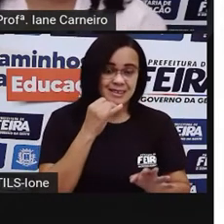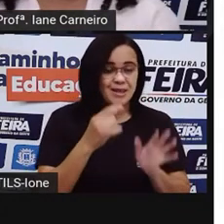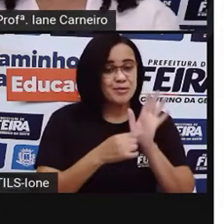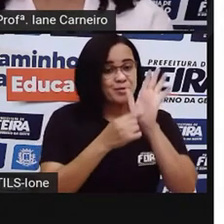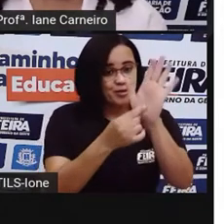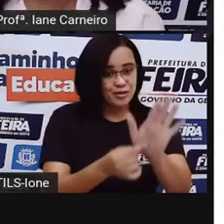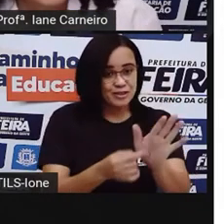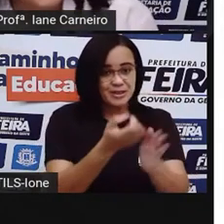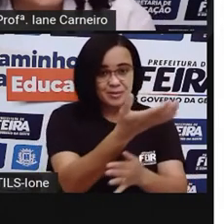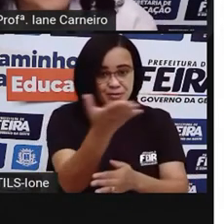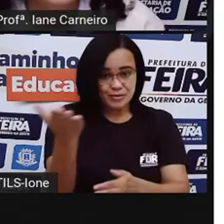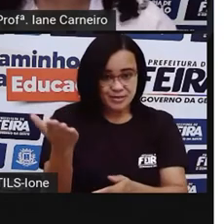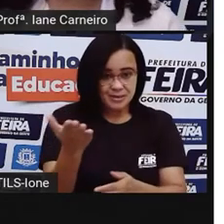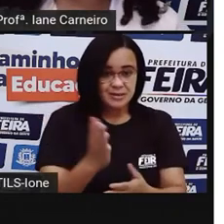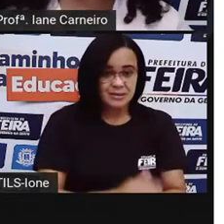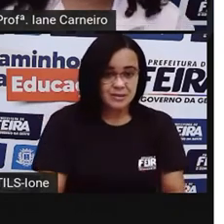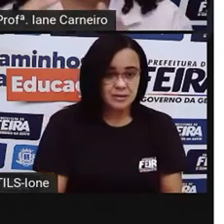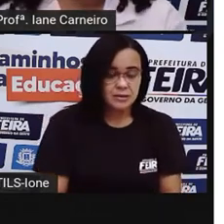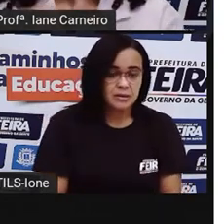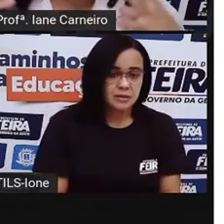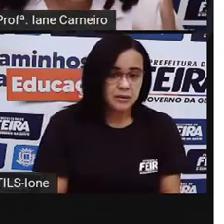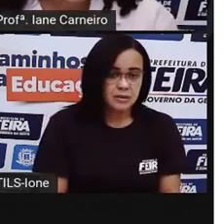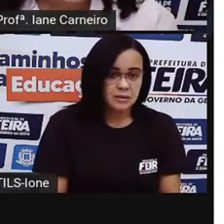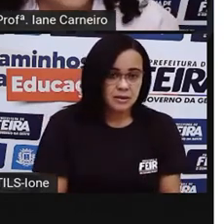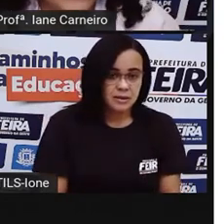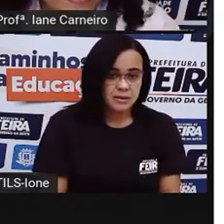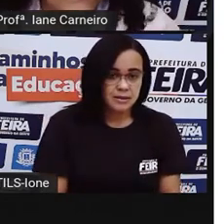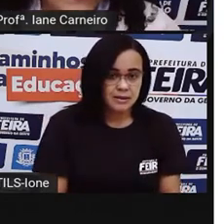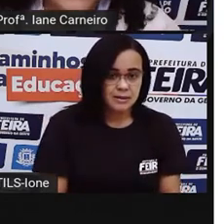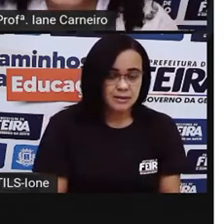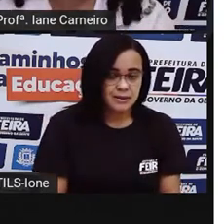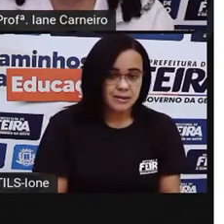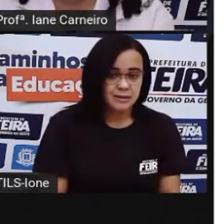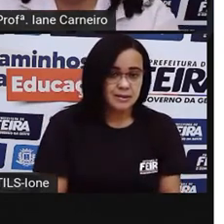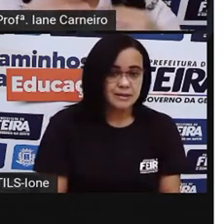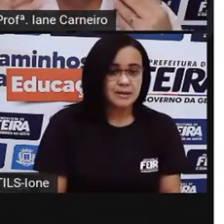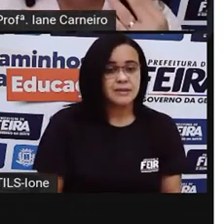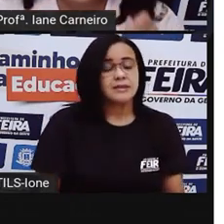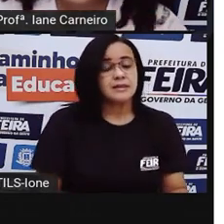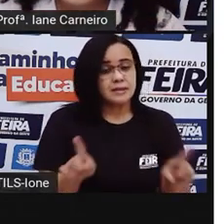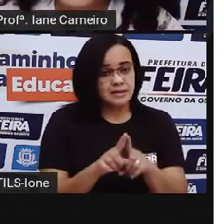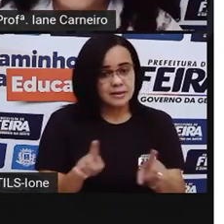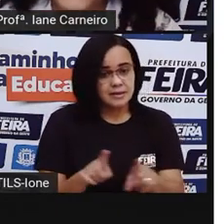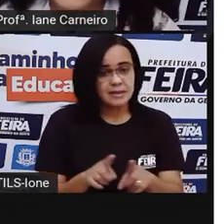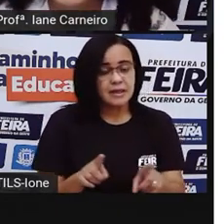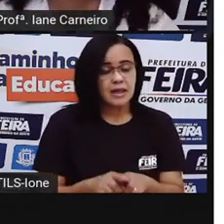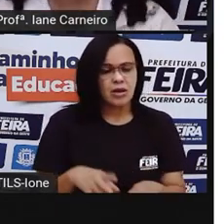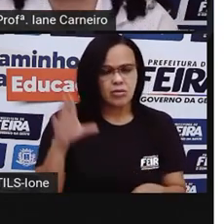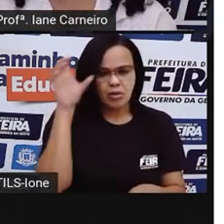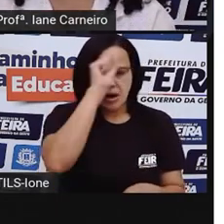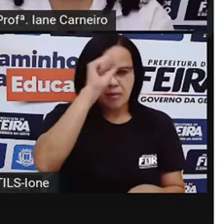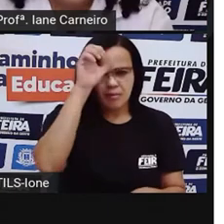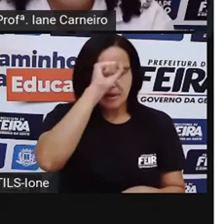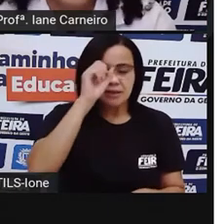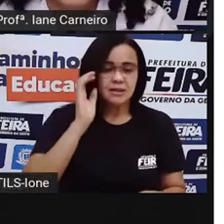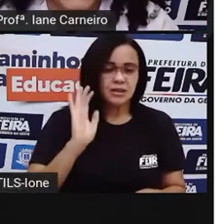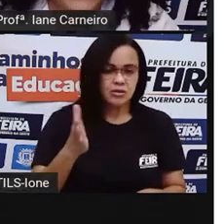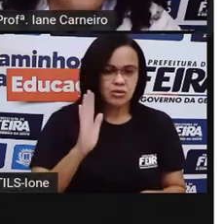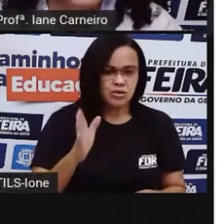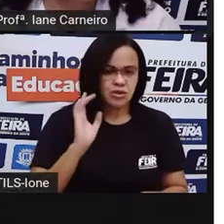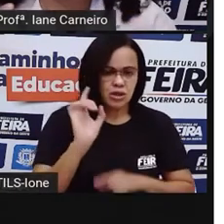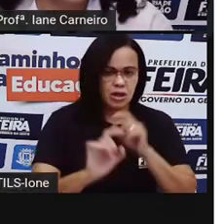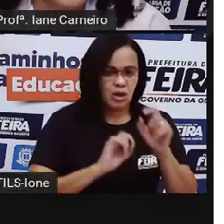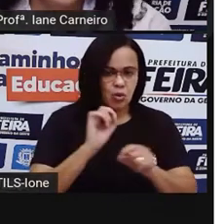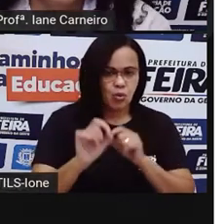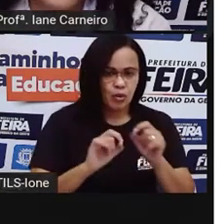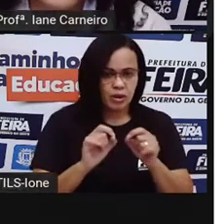conteúdo que a gente viu, né? Sobre as coordenadas geográficas em que a gente aprendeu aí sobre os mapas, né?